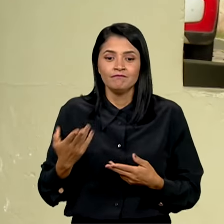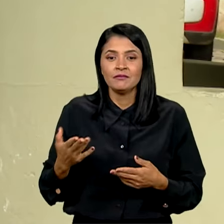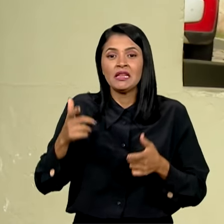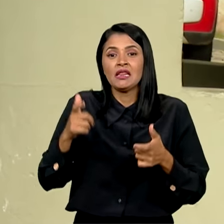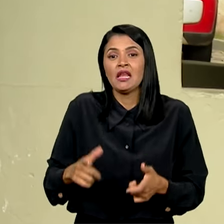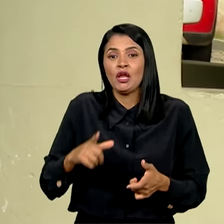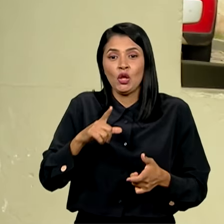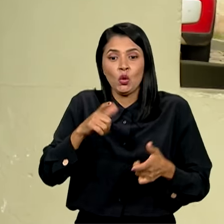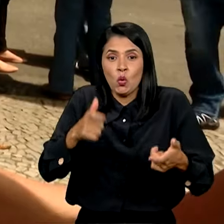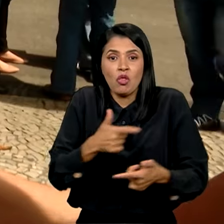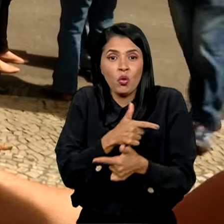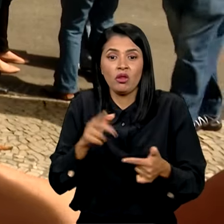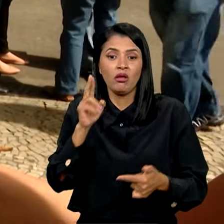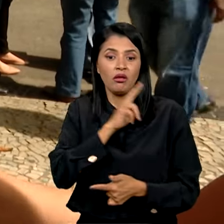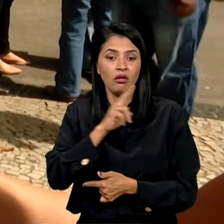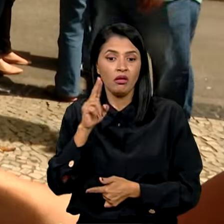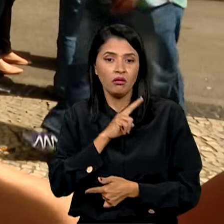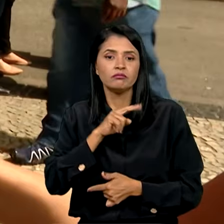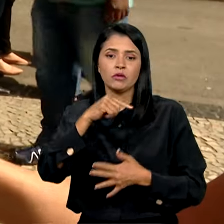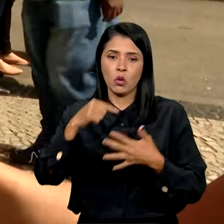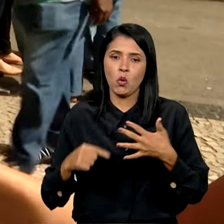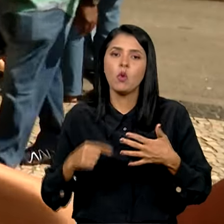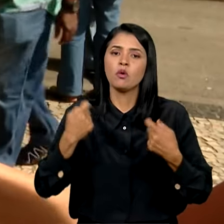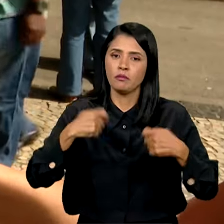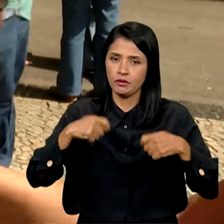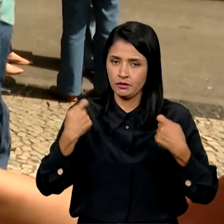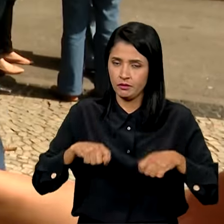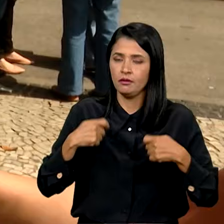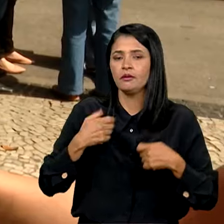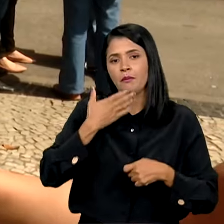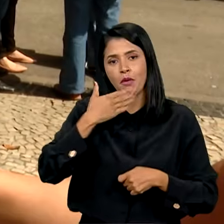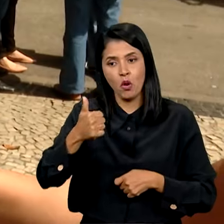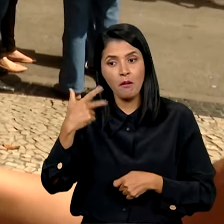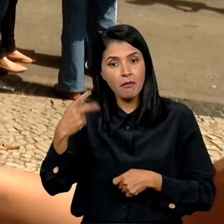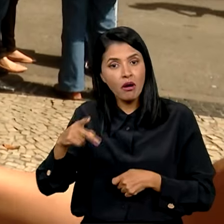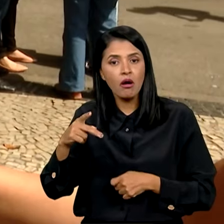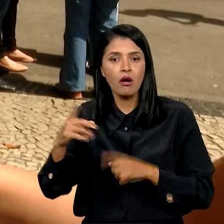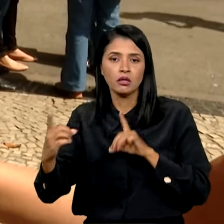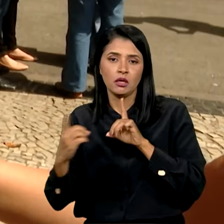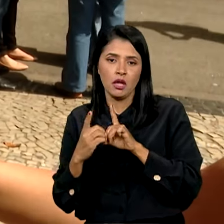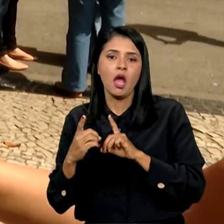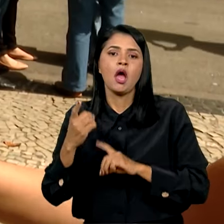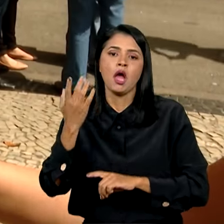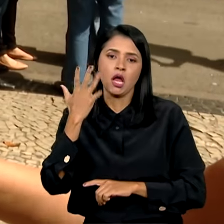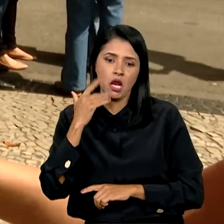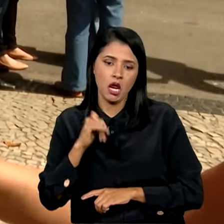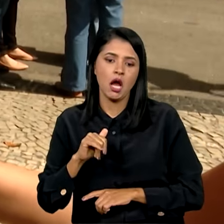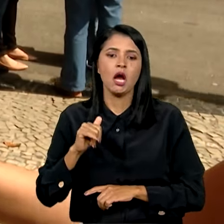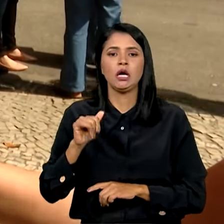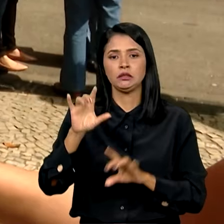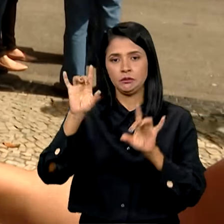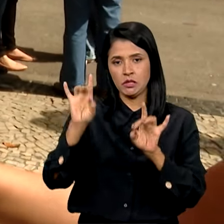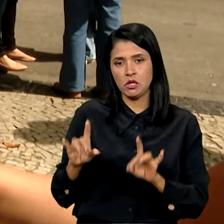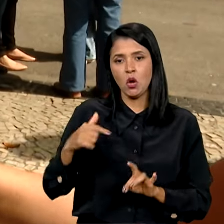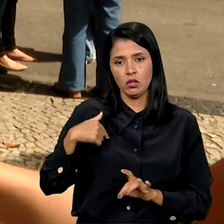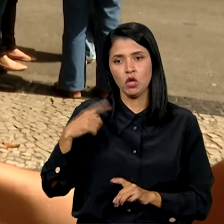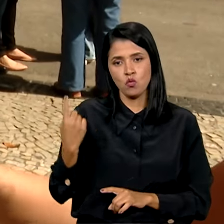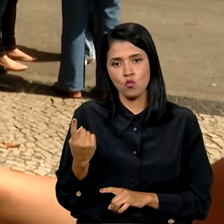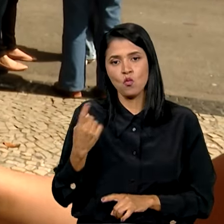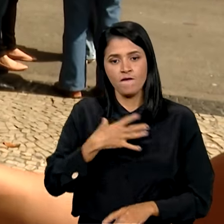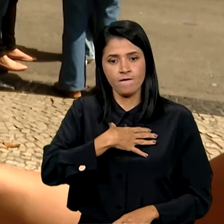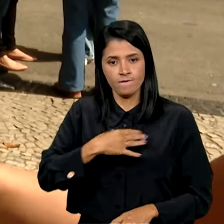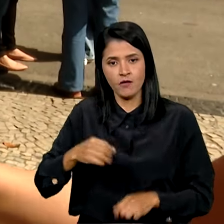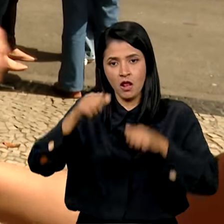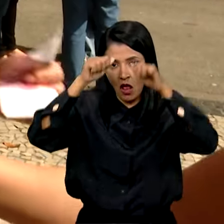lugar que nem a minha vez não tem. Muita coisa precisa melhorar, principalmente para as crianças especiais, né? Eu tenho uma filha especial que é autista,